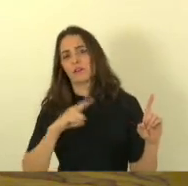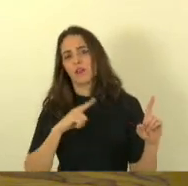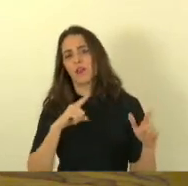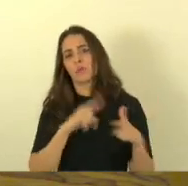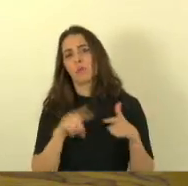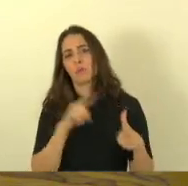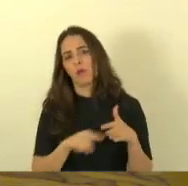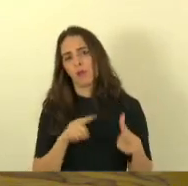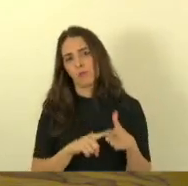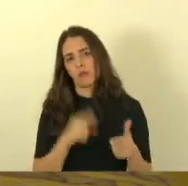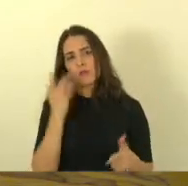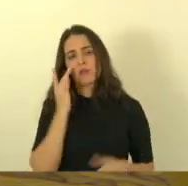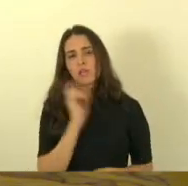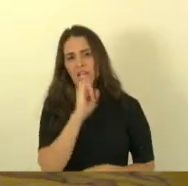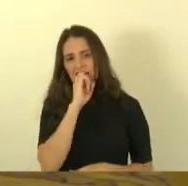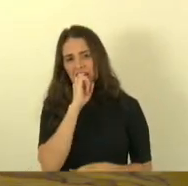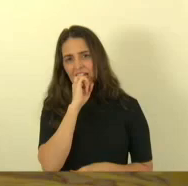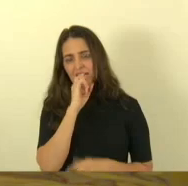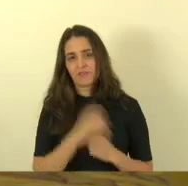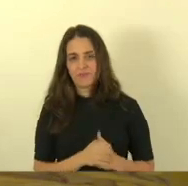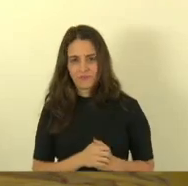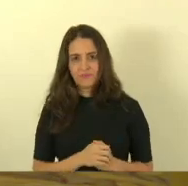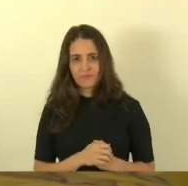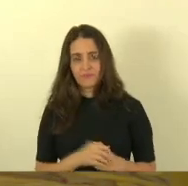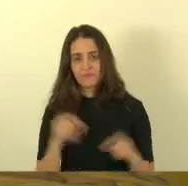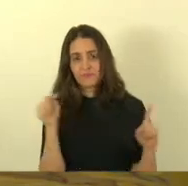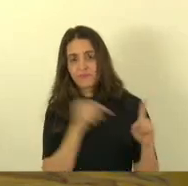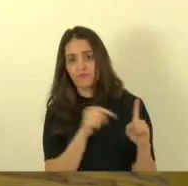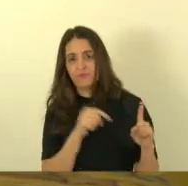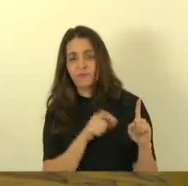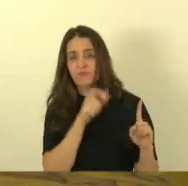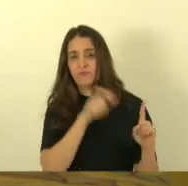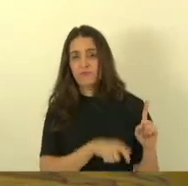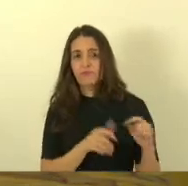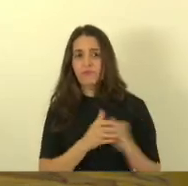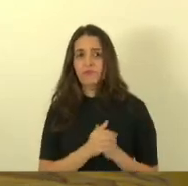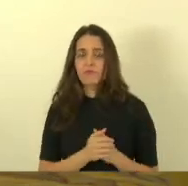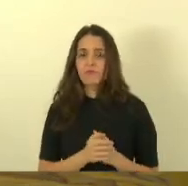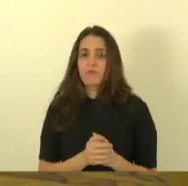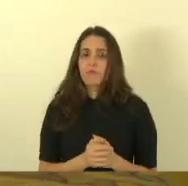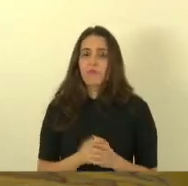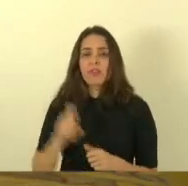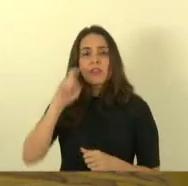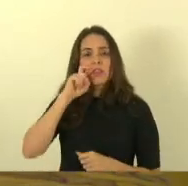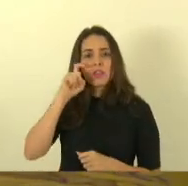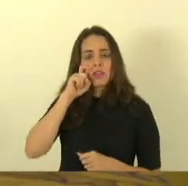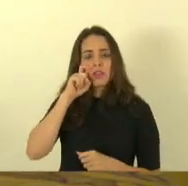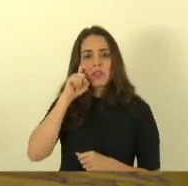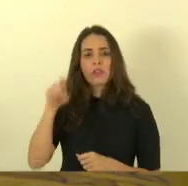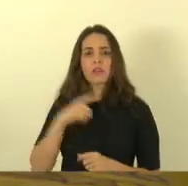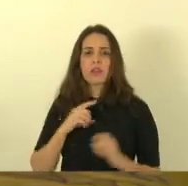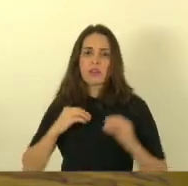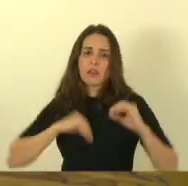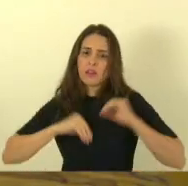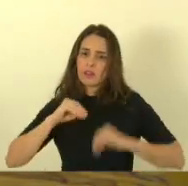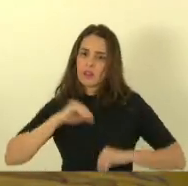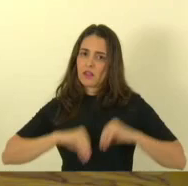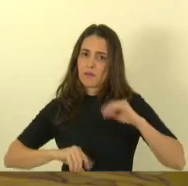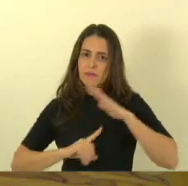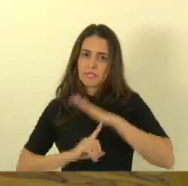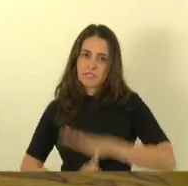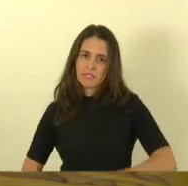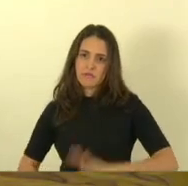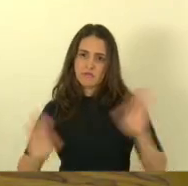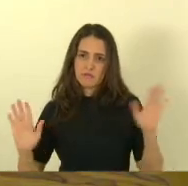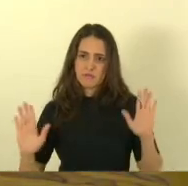recalcada uma pessoa que deputado Deninho falou agora depressiva eu não sei mas provavelmente